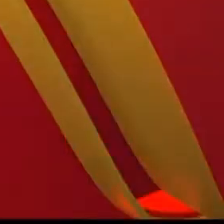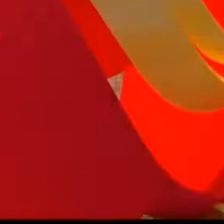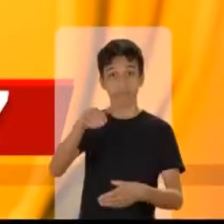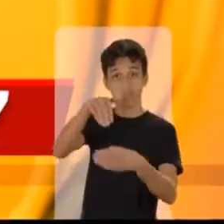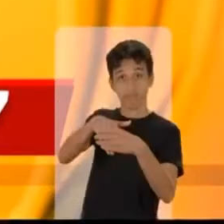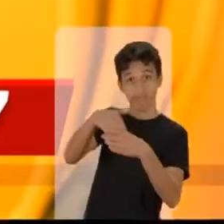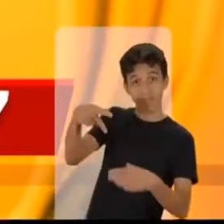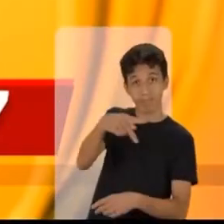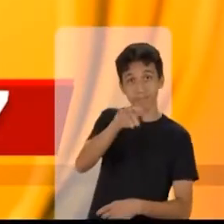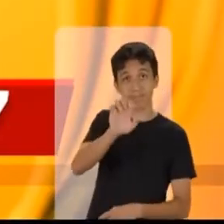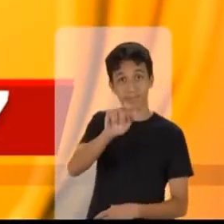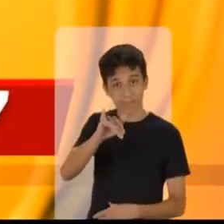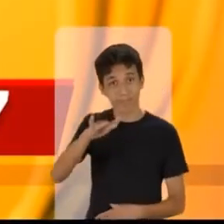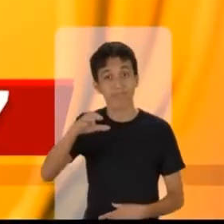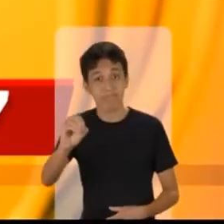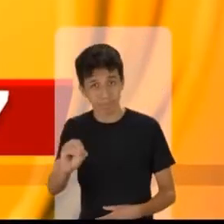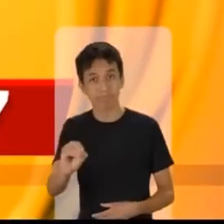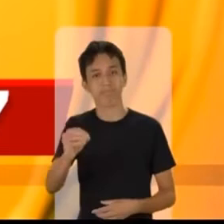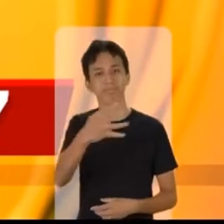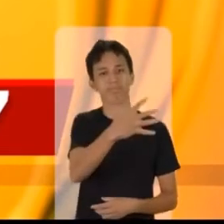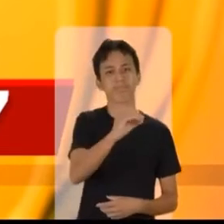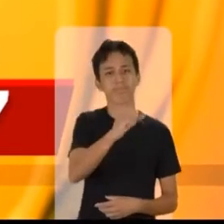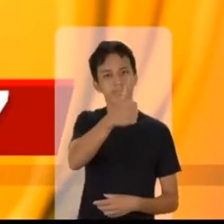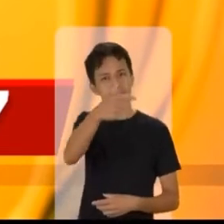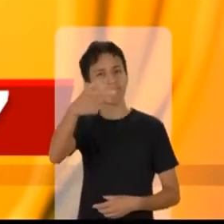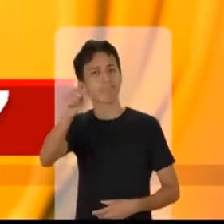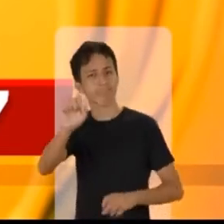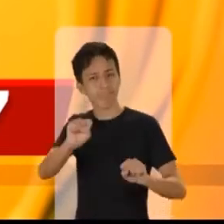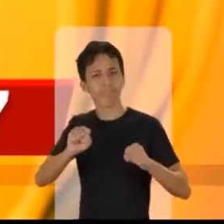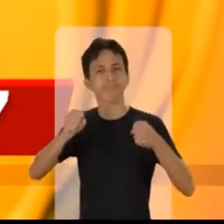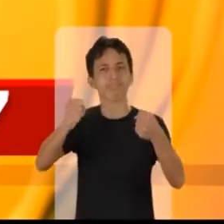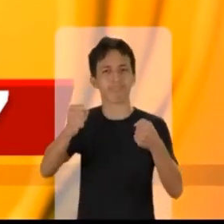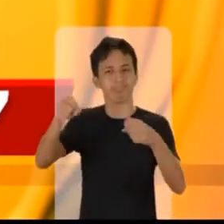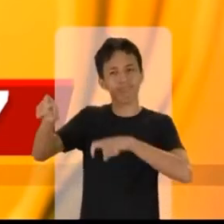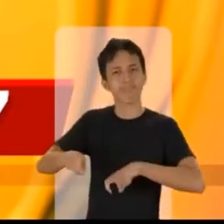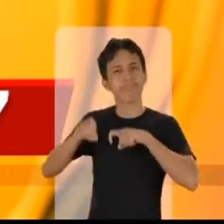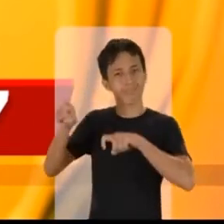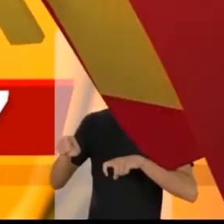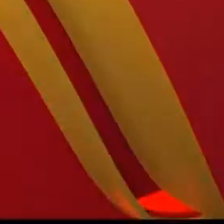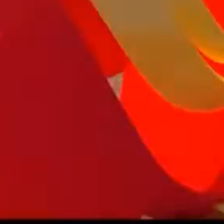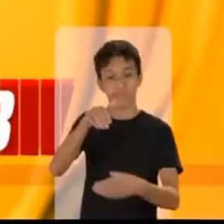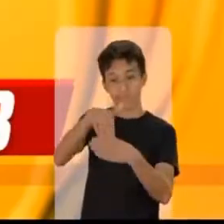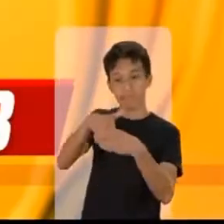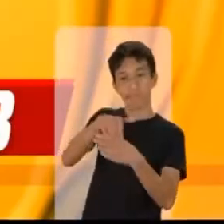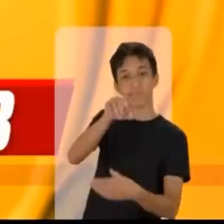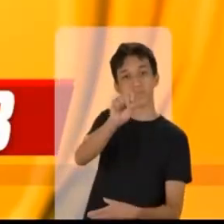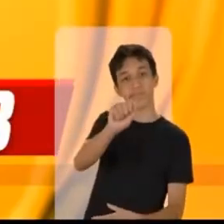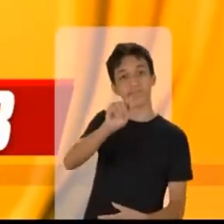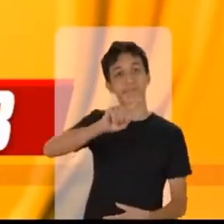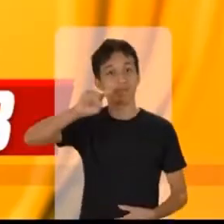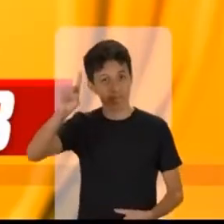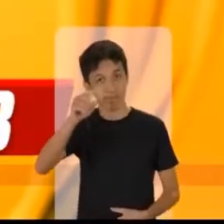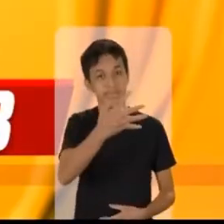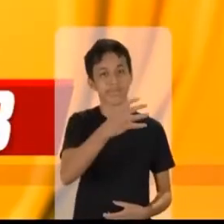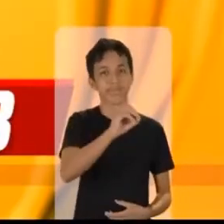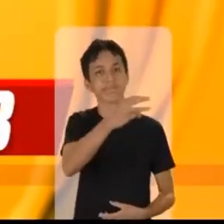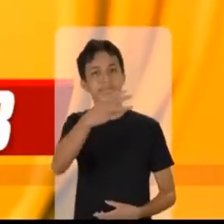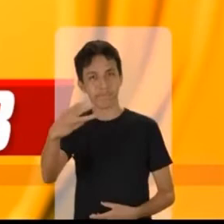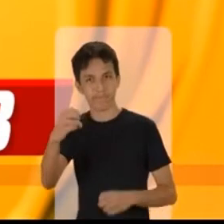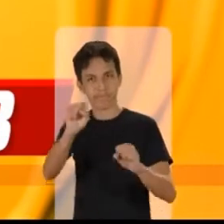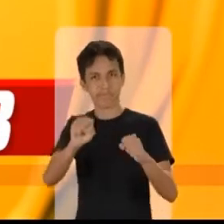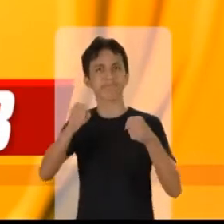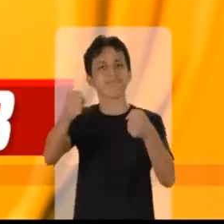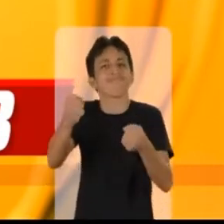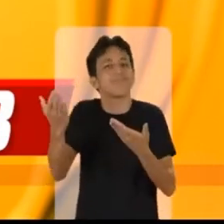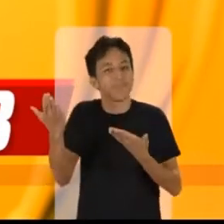-2. Vote Professor Engenheiro Paulo Nunes, 40-1-4-7. O Defensor da Agricultura Natural. Vote Sabá Sousa, 40-3